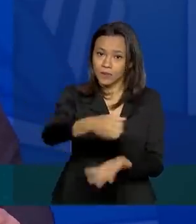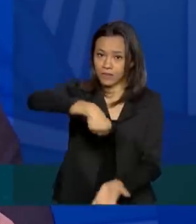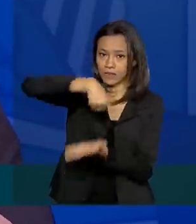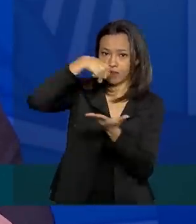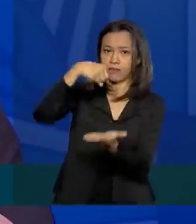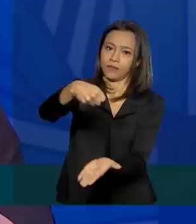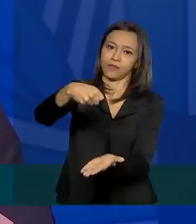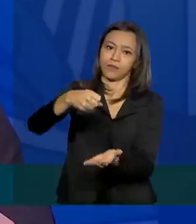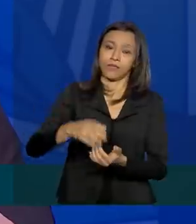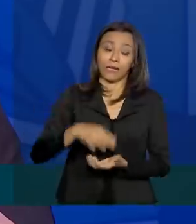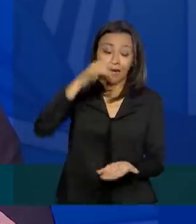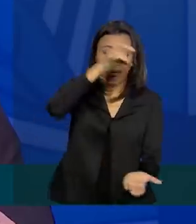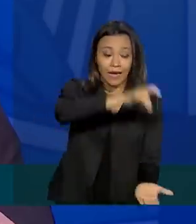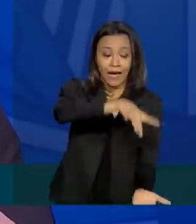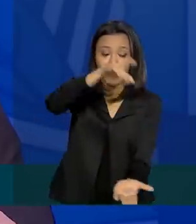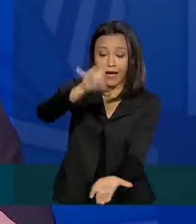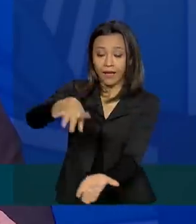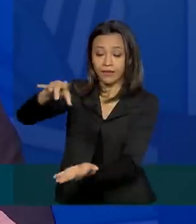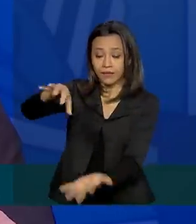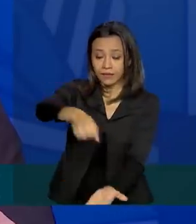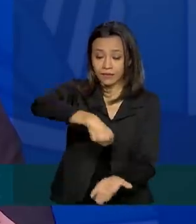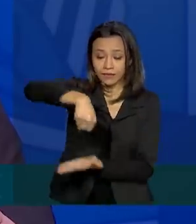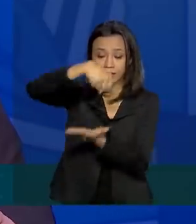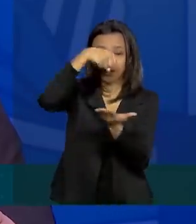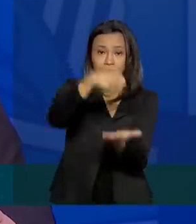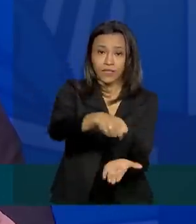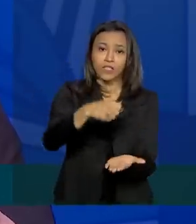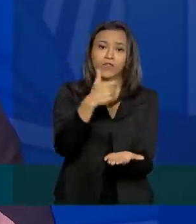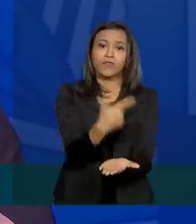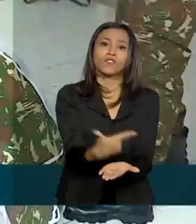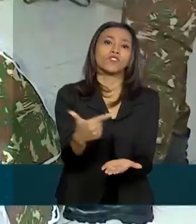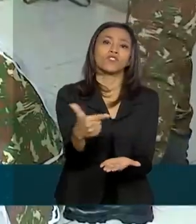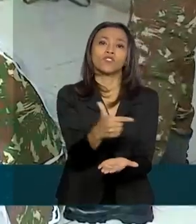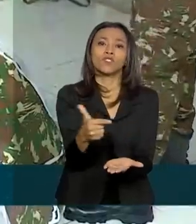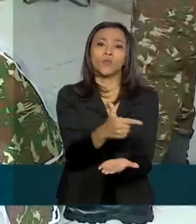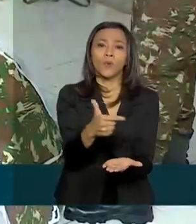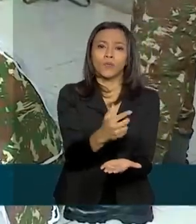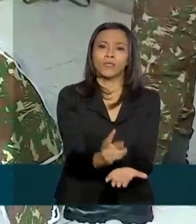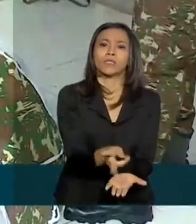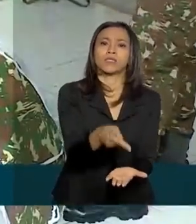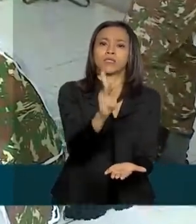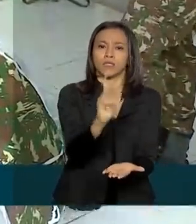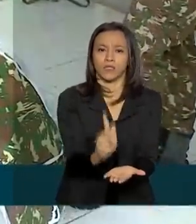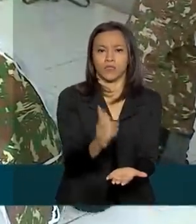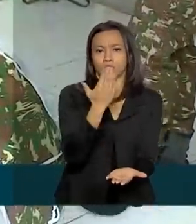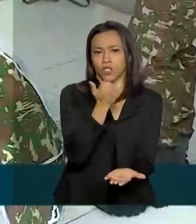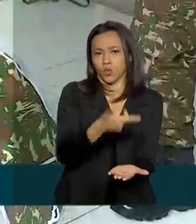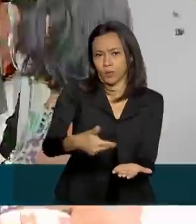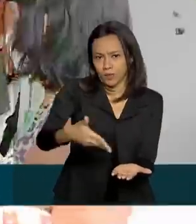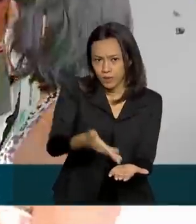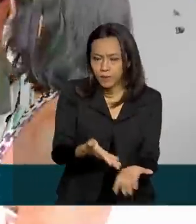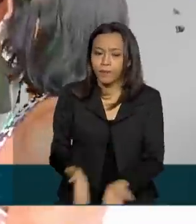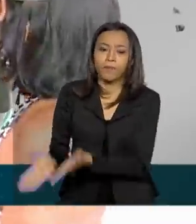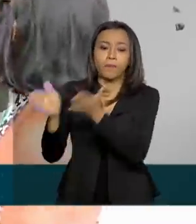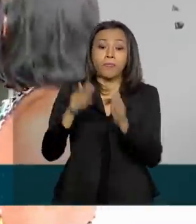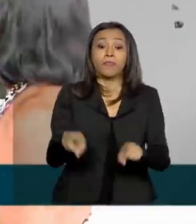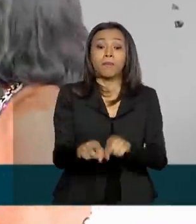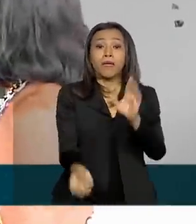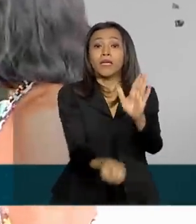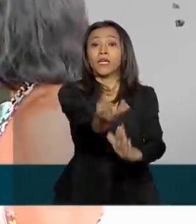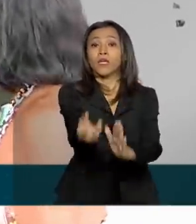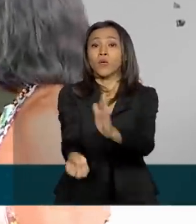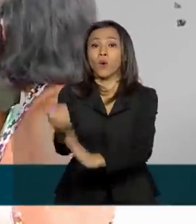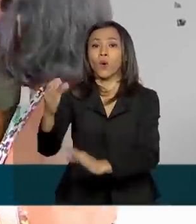Lembrando que cada cesta tem, em média, 22 quilos de alimentos. O Ministério da Saúde criou ainda as unidades de atenção